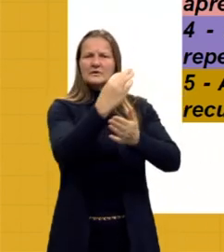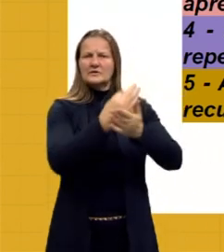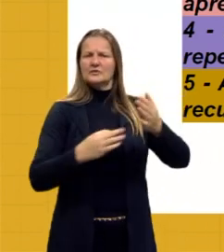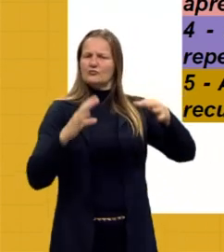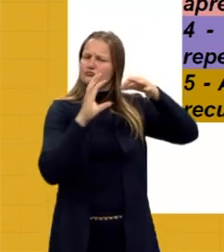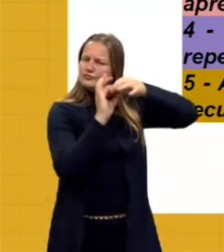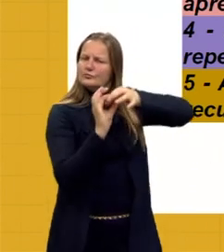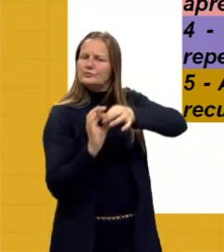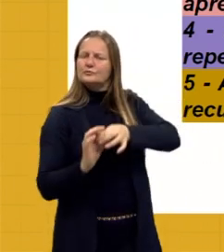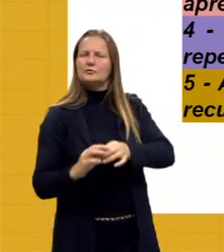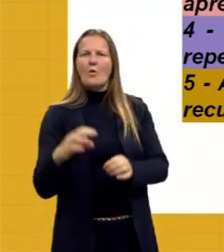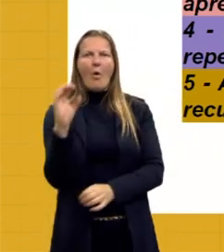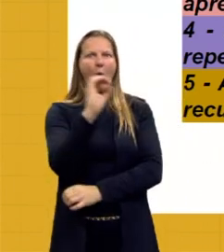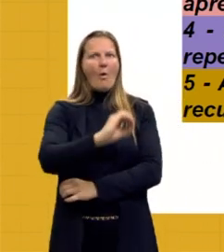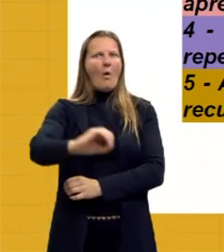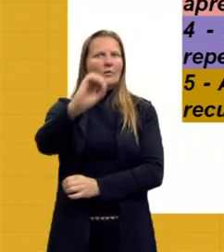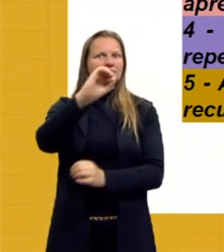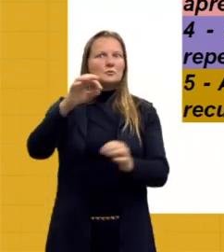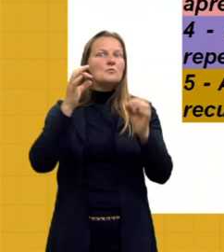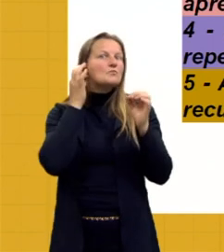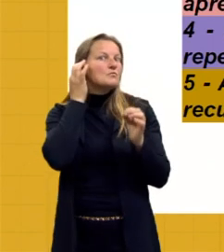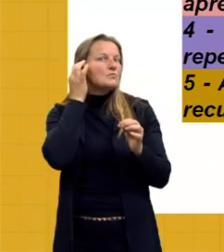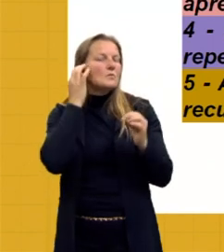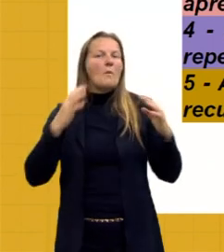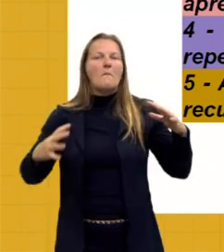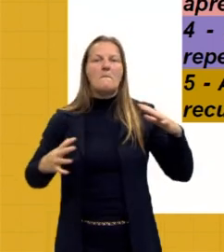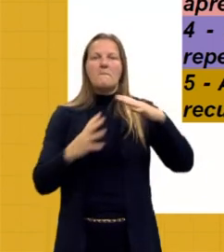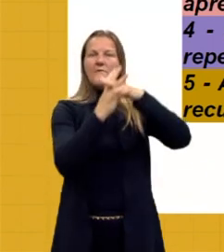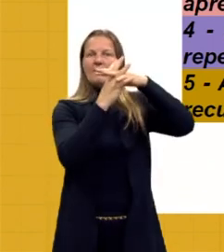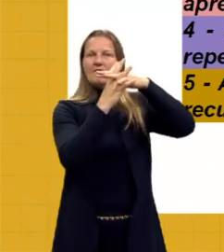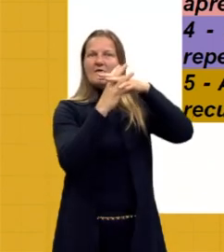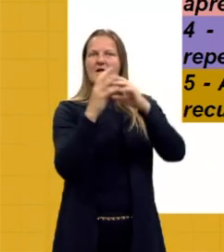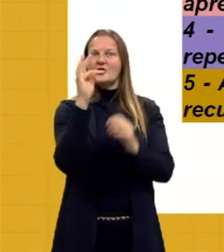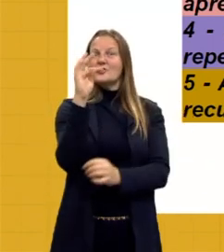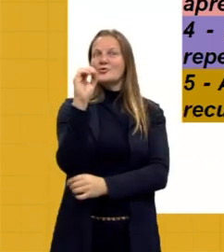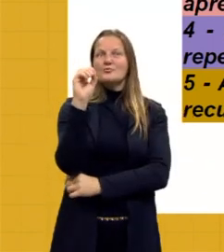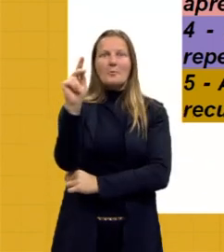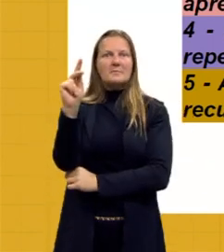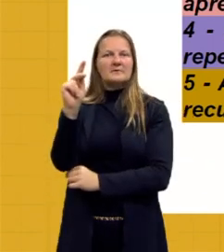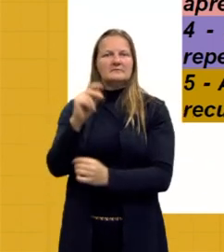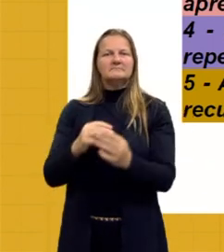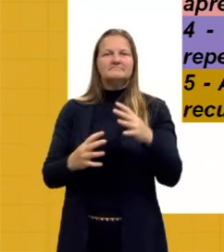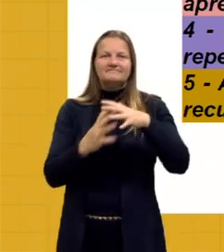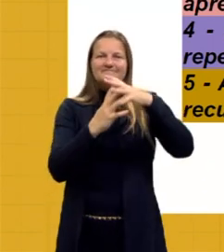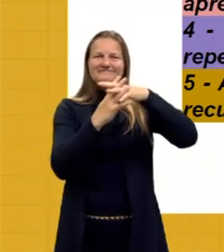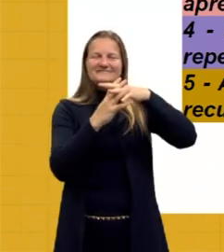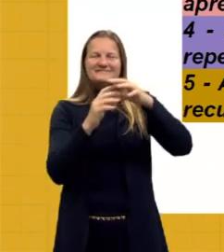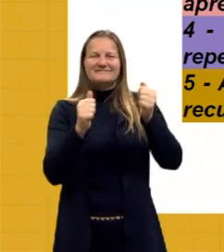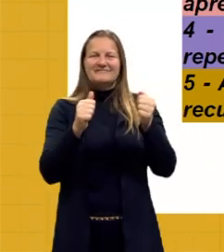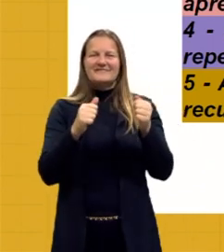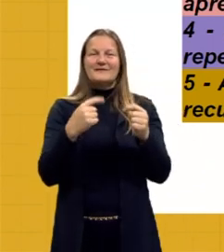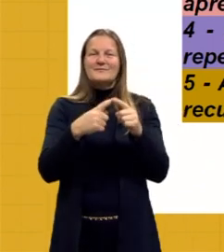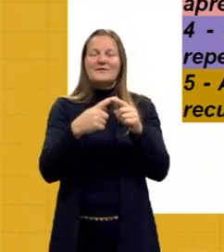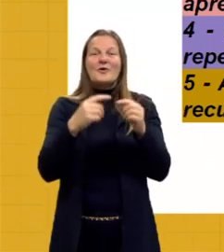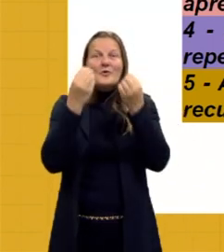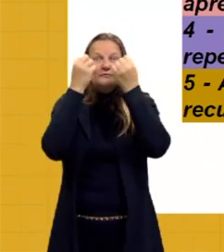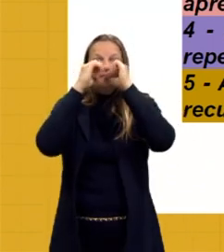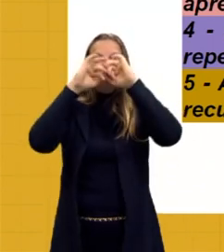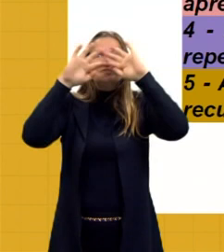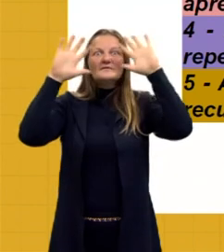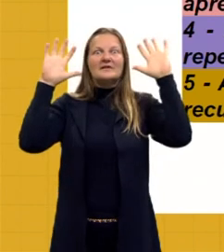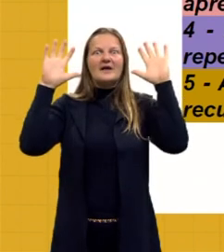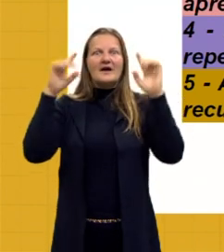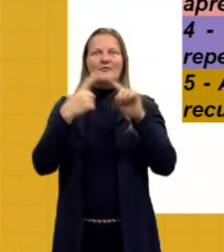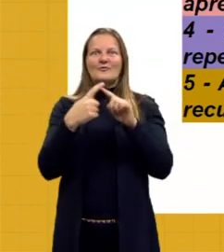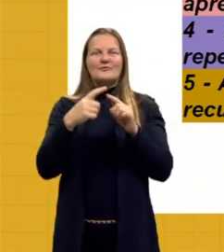relação umas com as outras. Todas as palavras estão interligadas. Eu compreendo quem são os